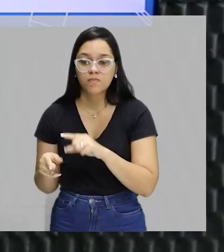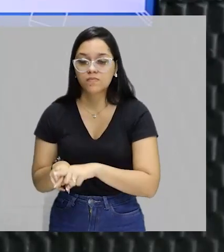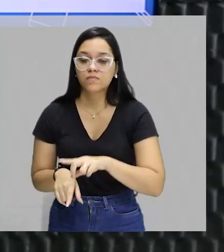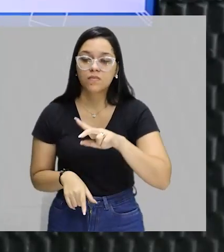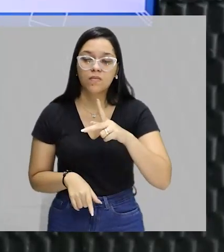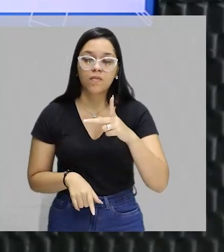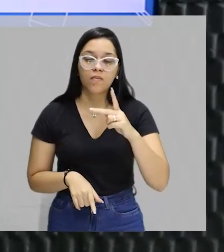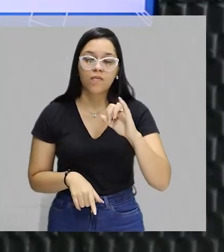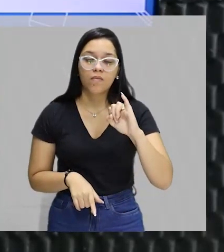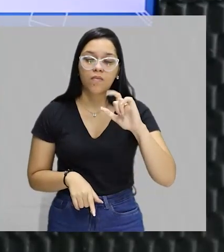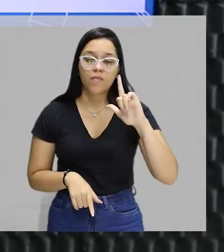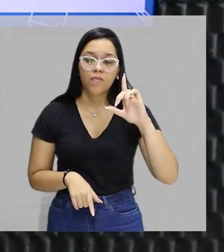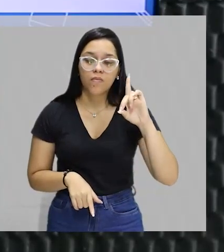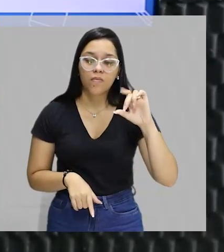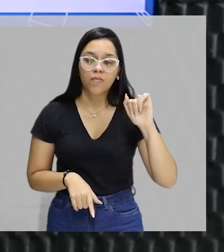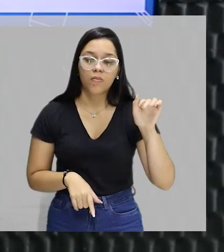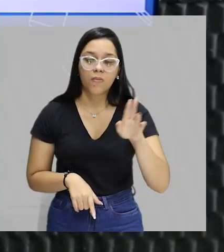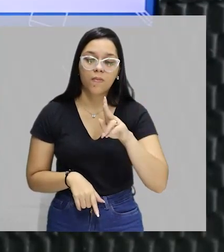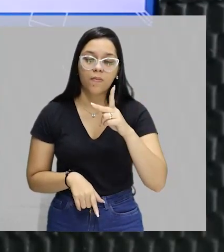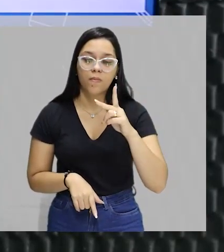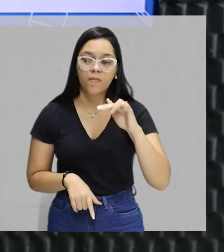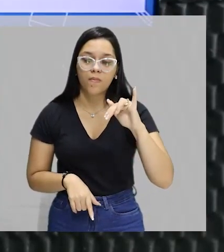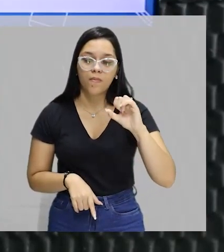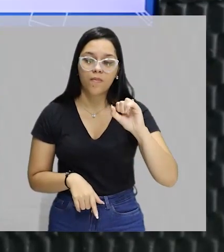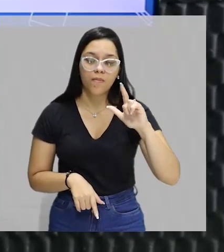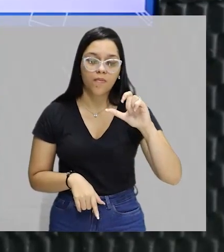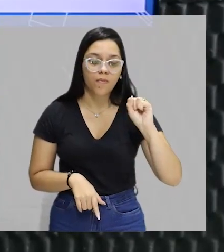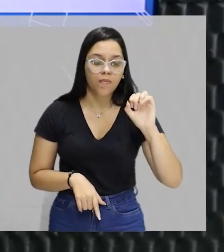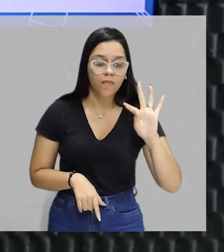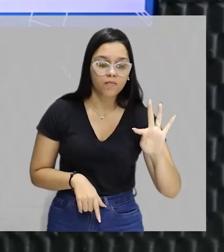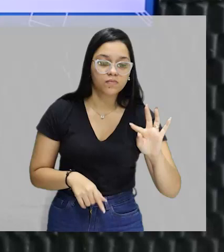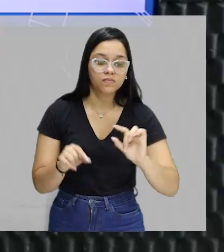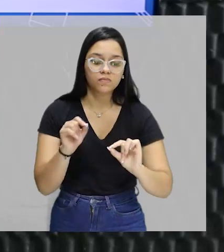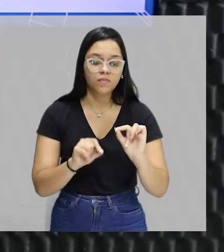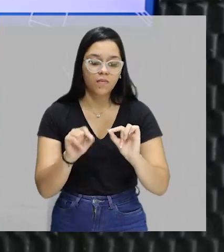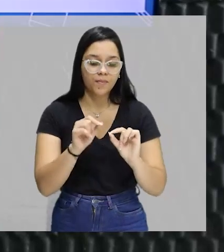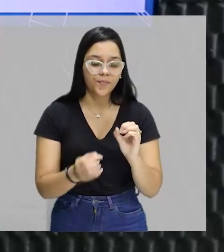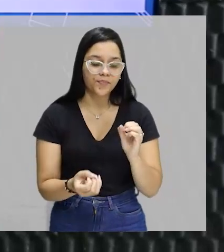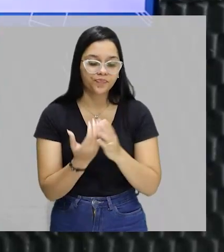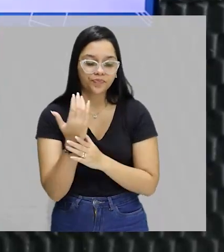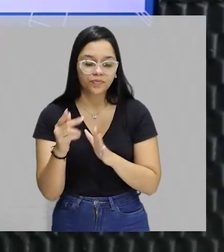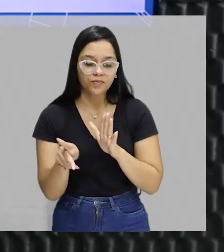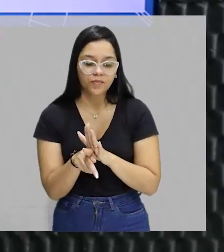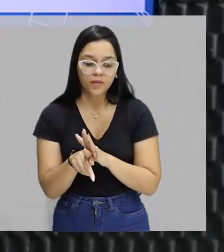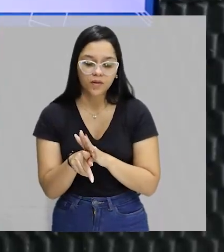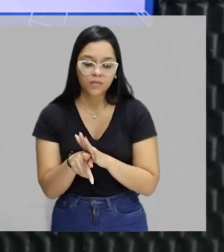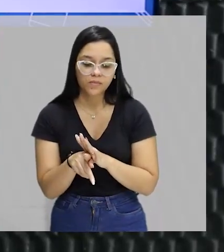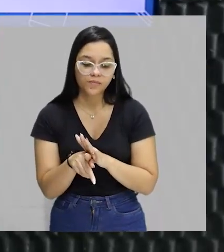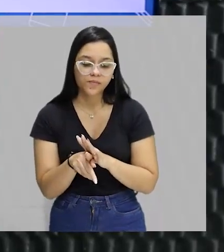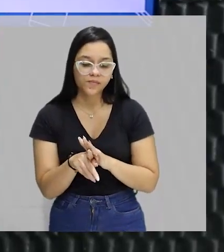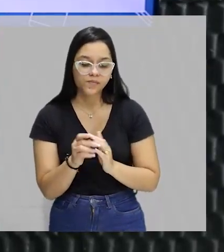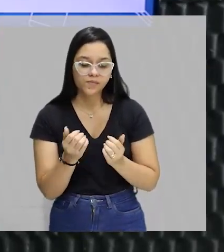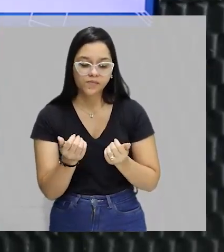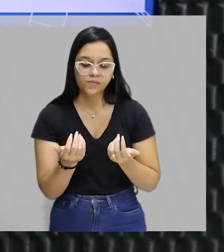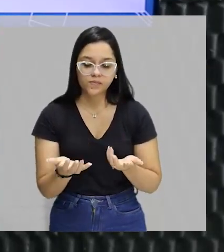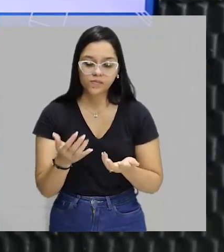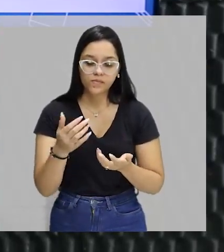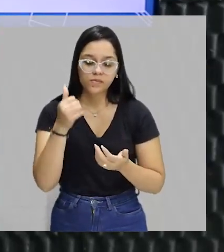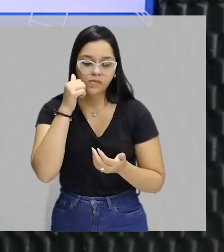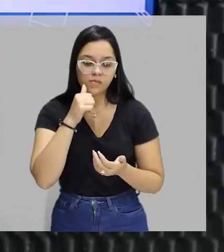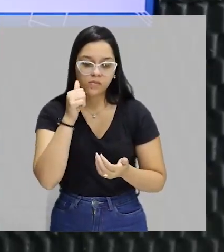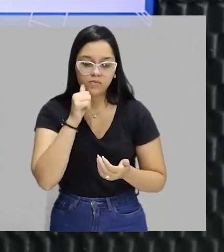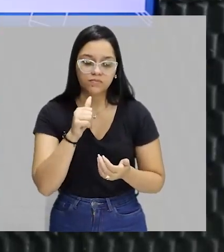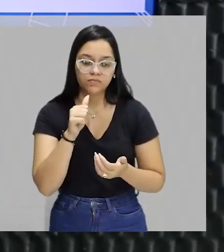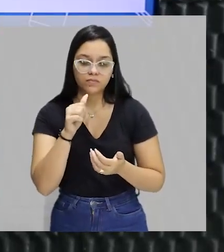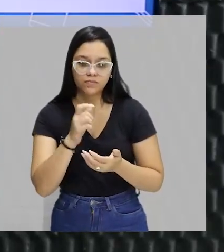Rist, ela escreveu uma série de obras, mas o que é mais interessante é quando ela cria essa revolução poética onde uma mulher escreve